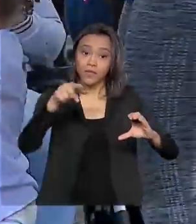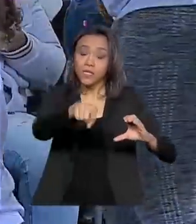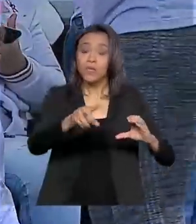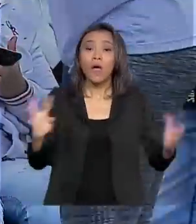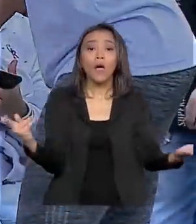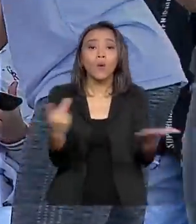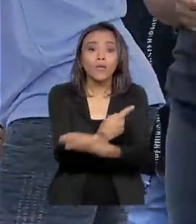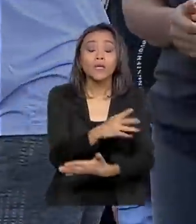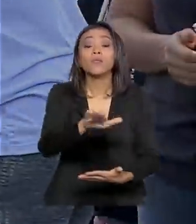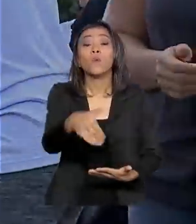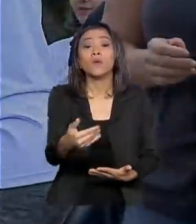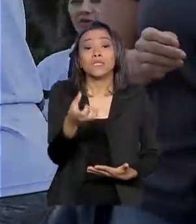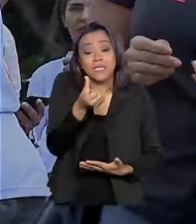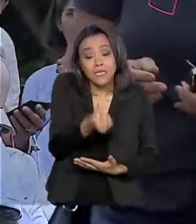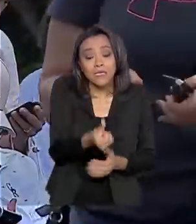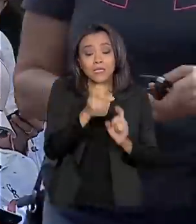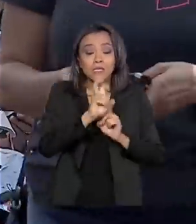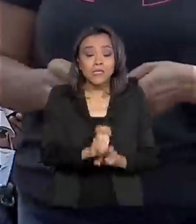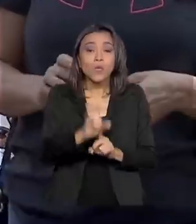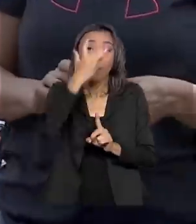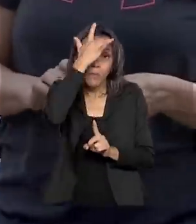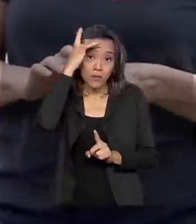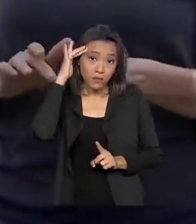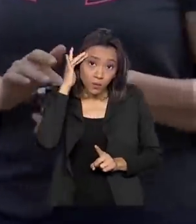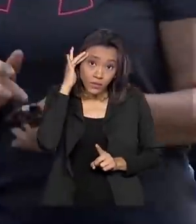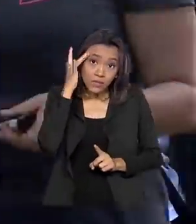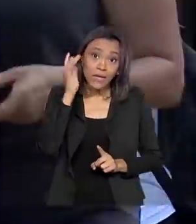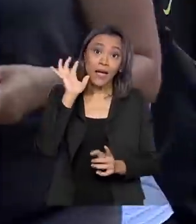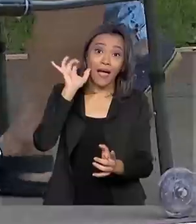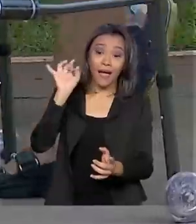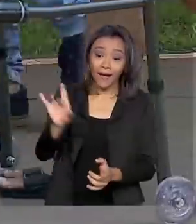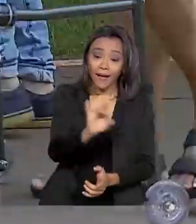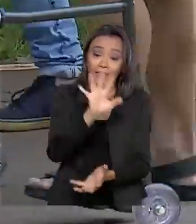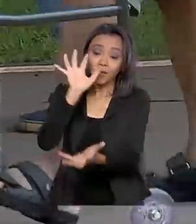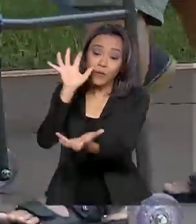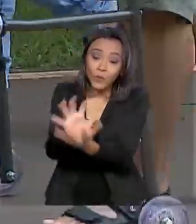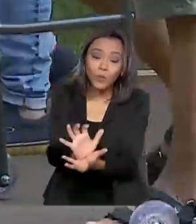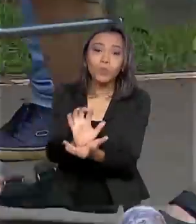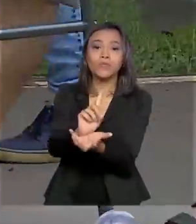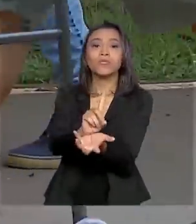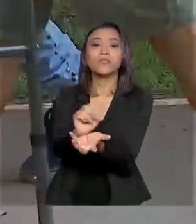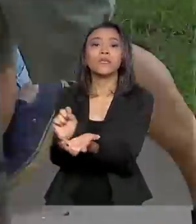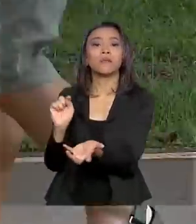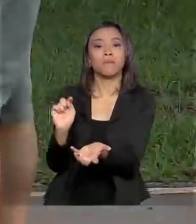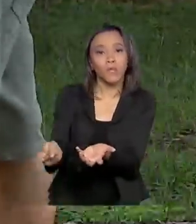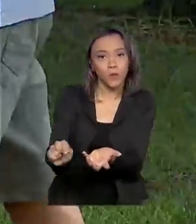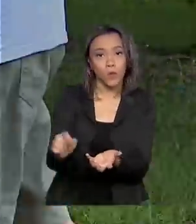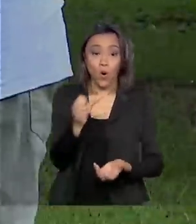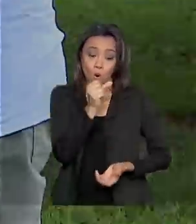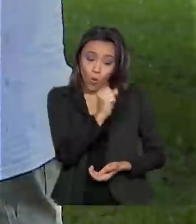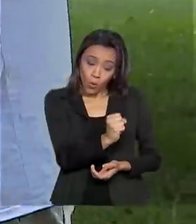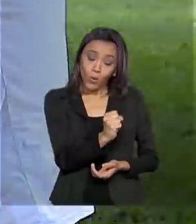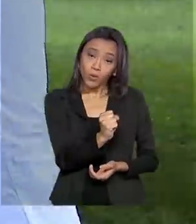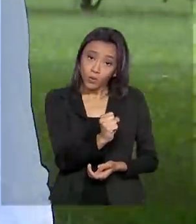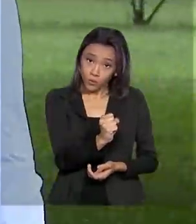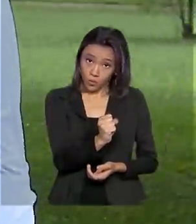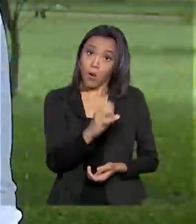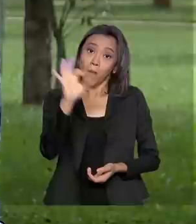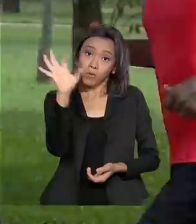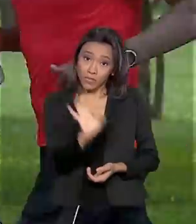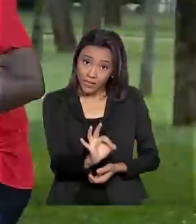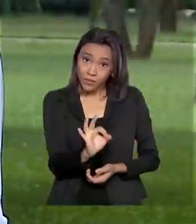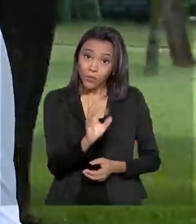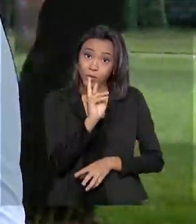afetam pelo menos 65 pessoas a cada 100 mil habitantes. Atualmente, cerca de 8% da população do